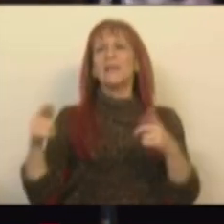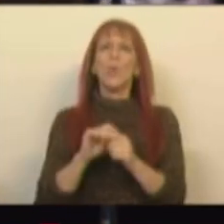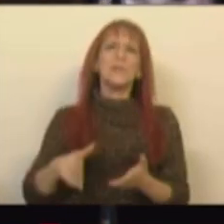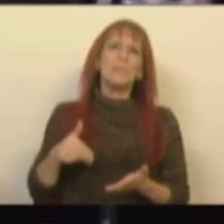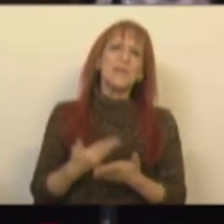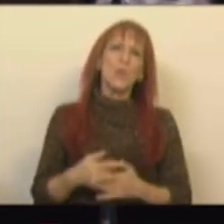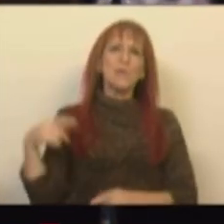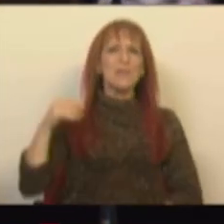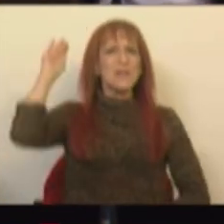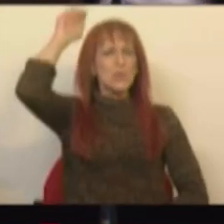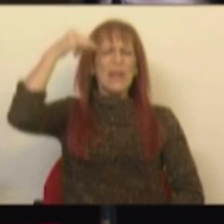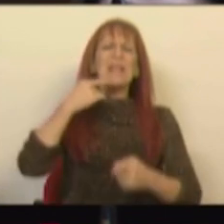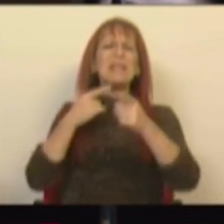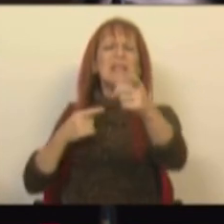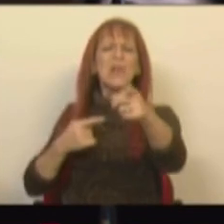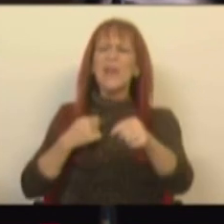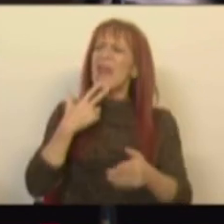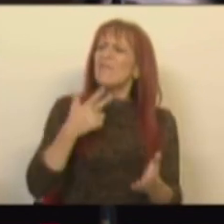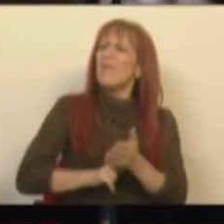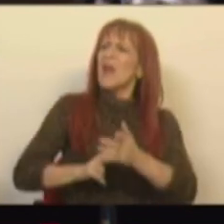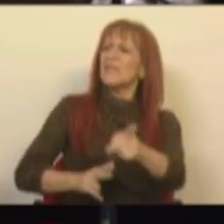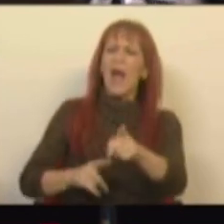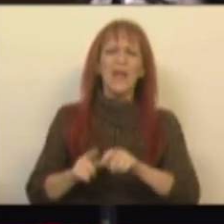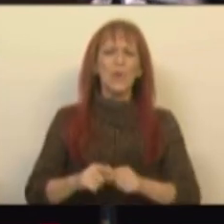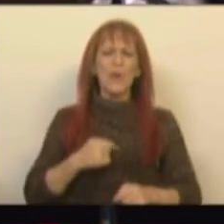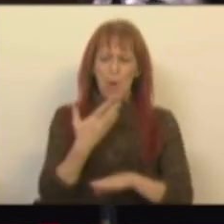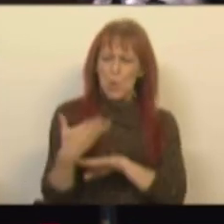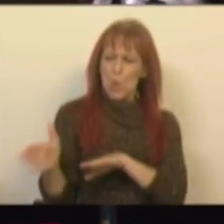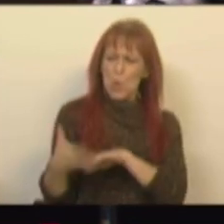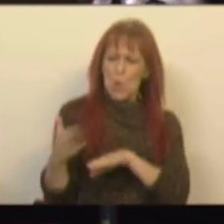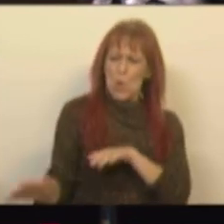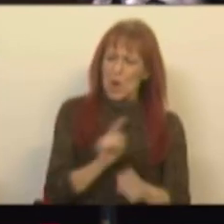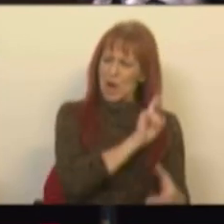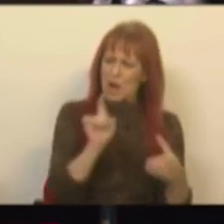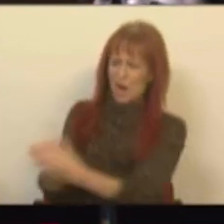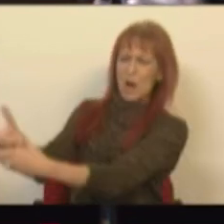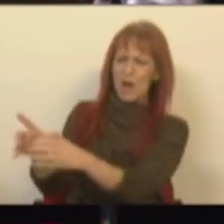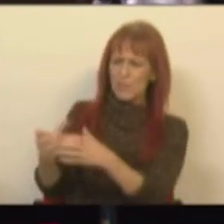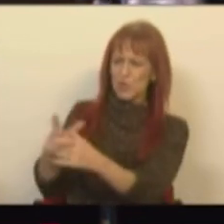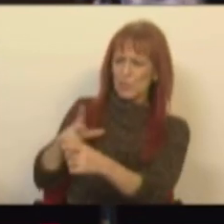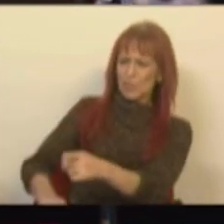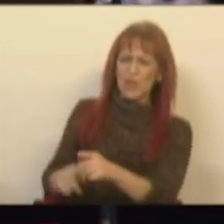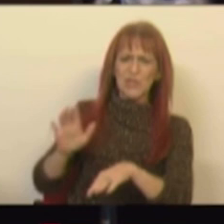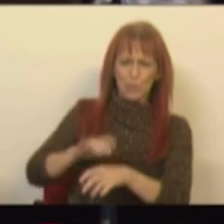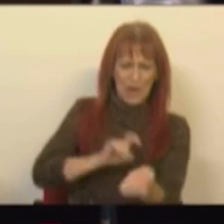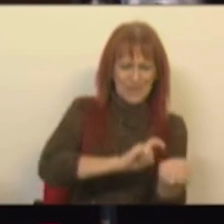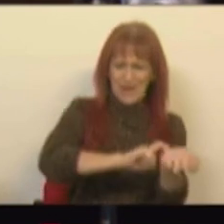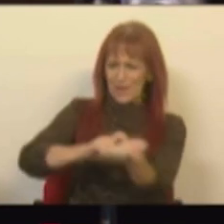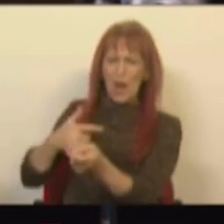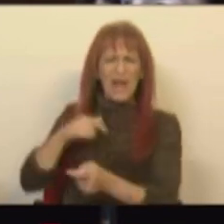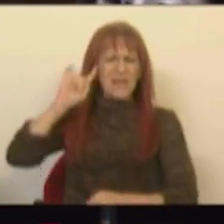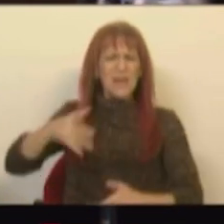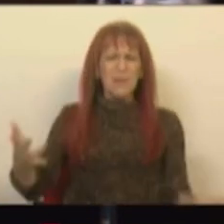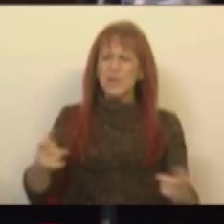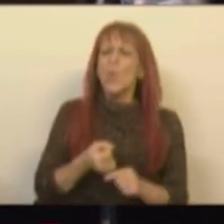apresentou a Presidente da República disse é verdade, quero segregar e confinar os portugueses por etnia, agora quero saber,